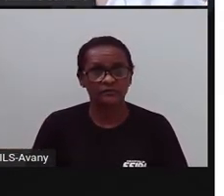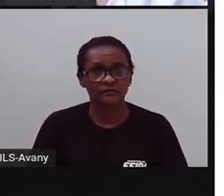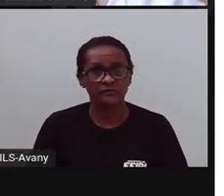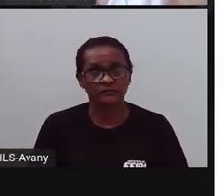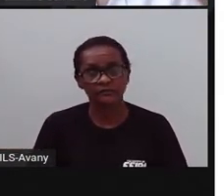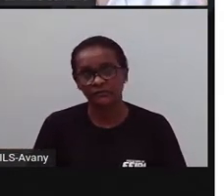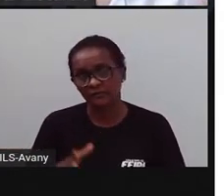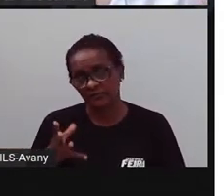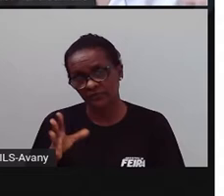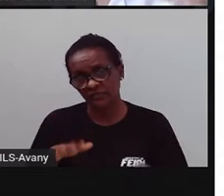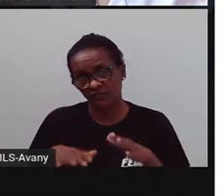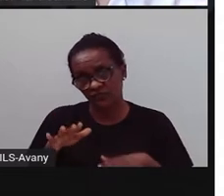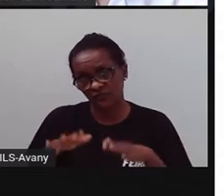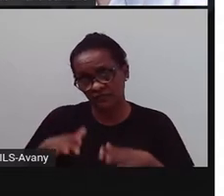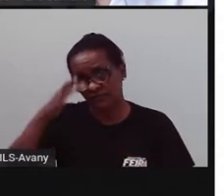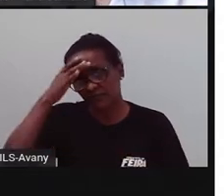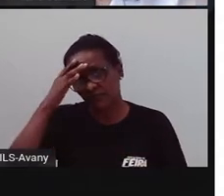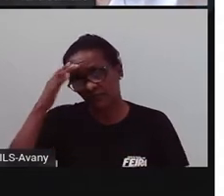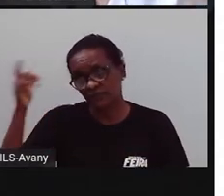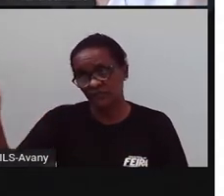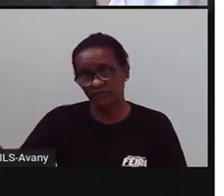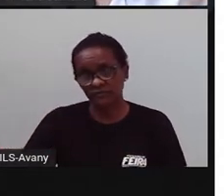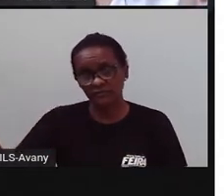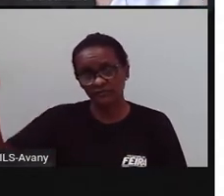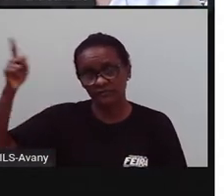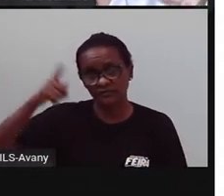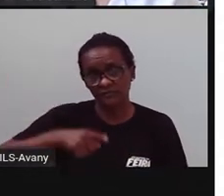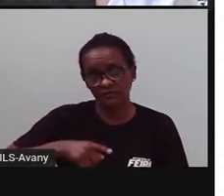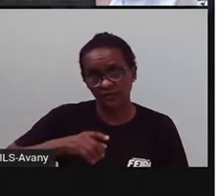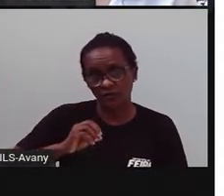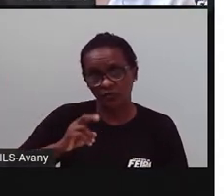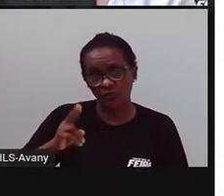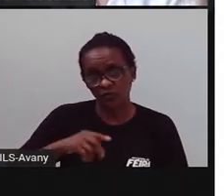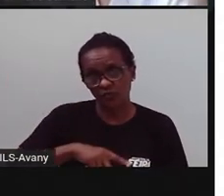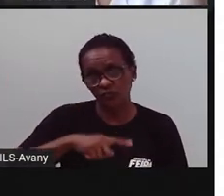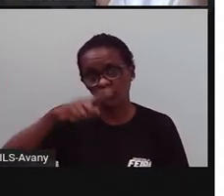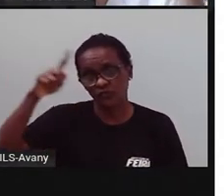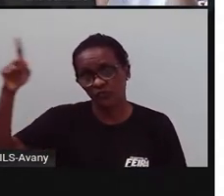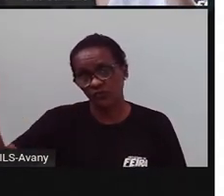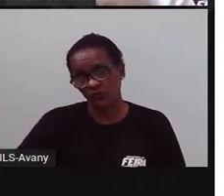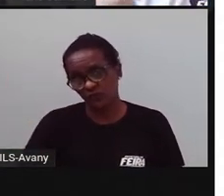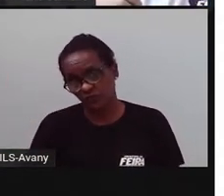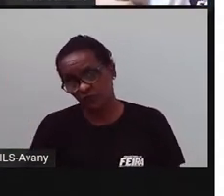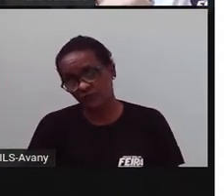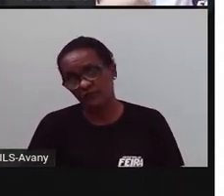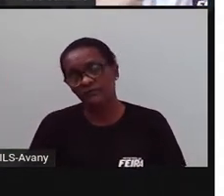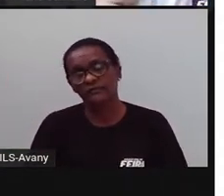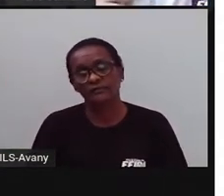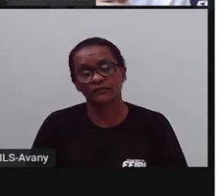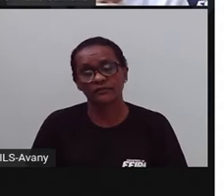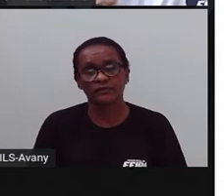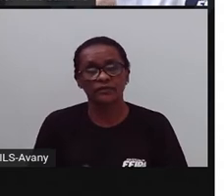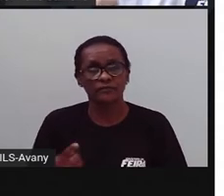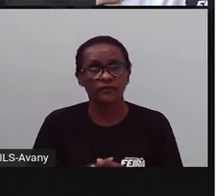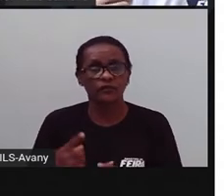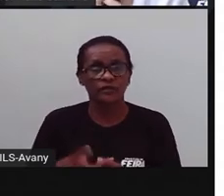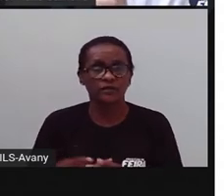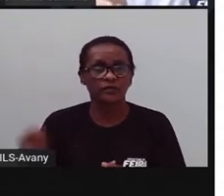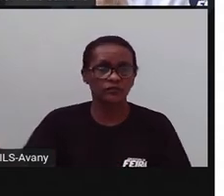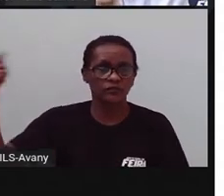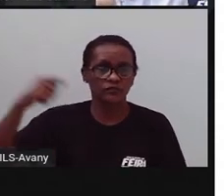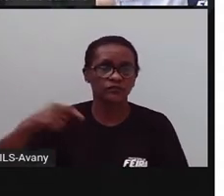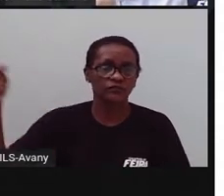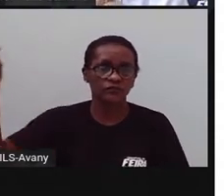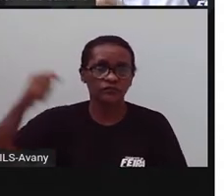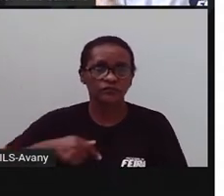os habitantes trabalhadores que saem da cidade pra trabalhar. Geralmente as pessoas vêm aqui pra Feira pra trabalhar, pra trabalhar, fazer